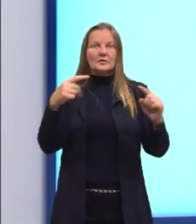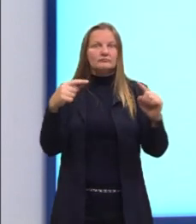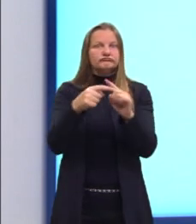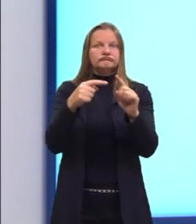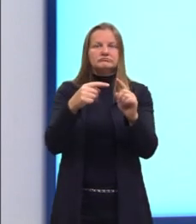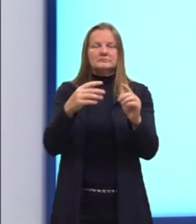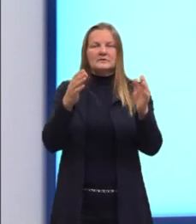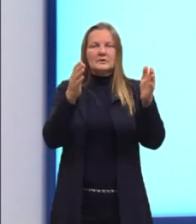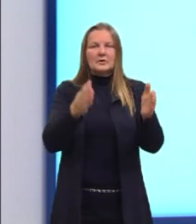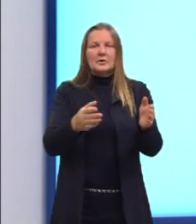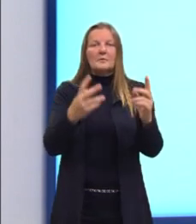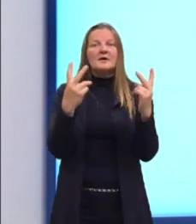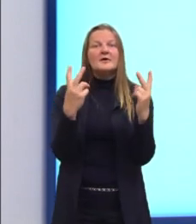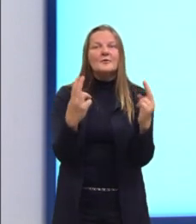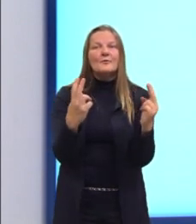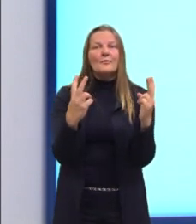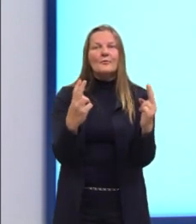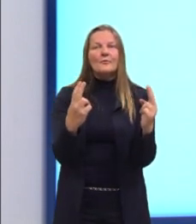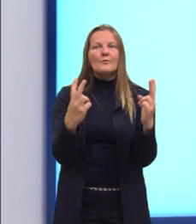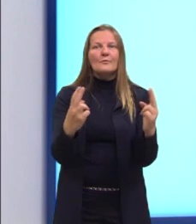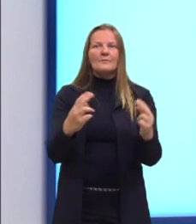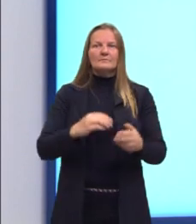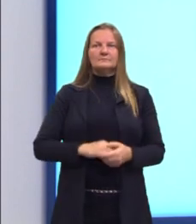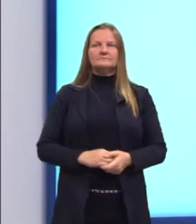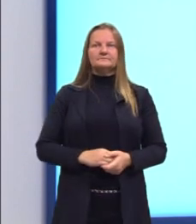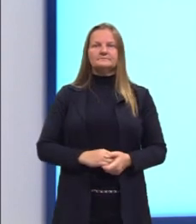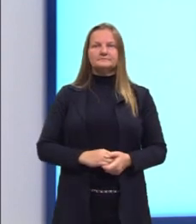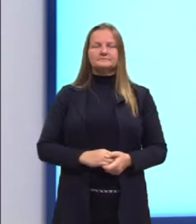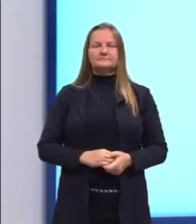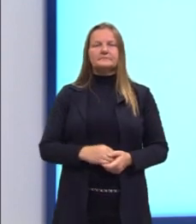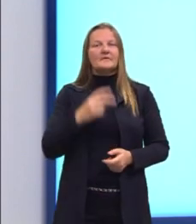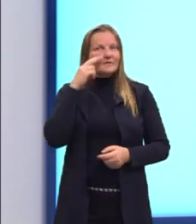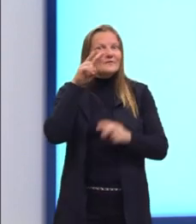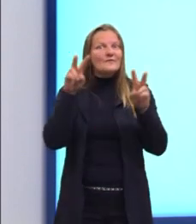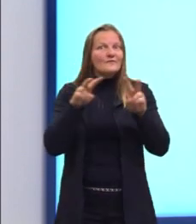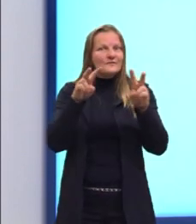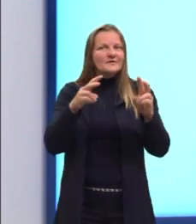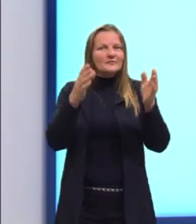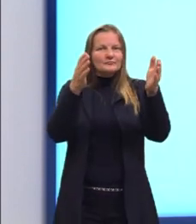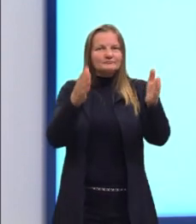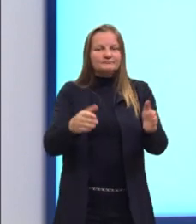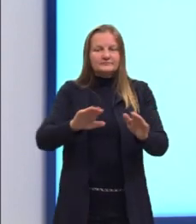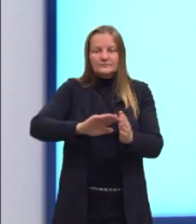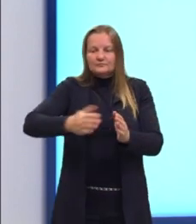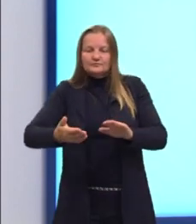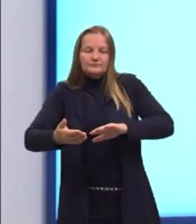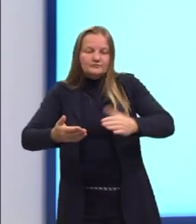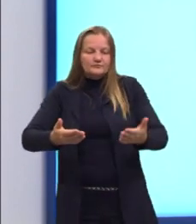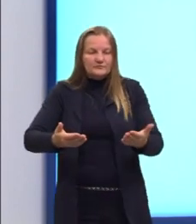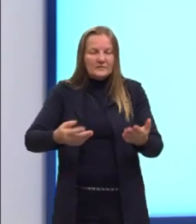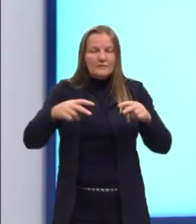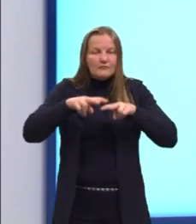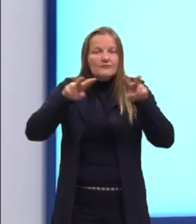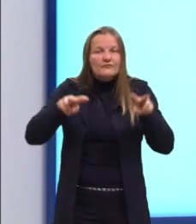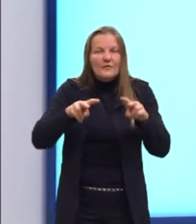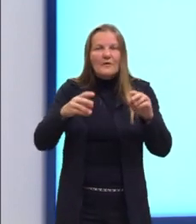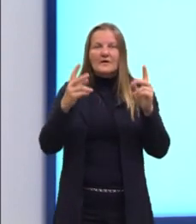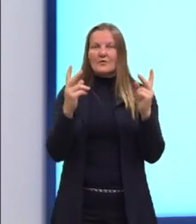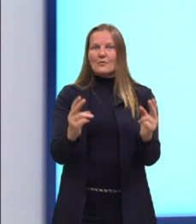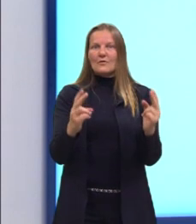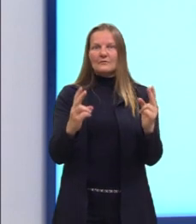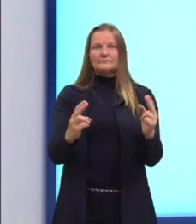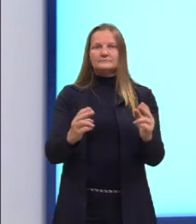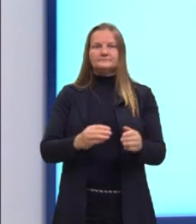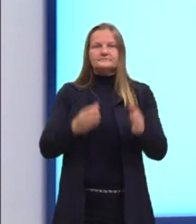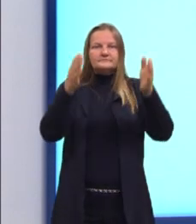E congruentes, porque sempre seriam iguais. Conforme a gente viu na nossa planificação. Então, essas aqui são chamadas